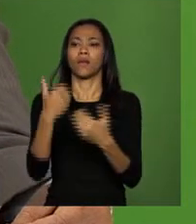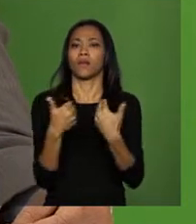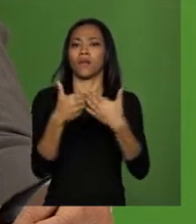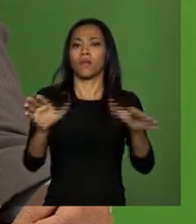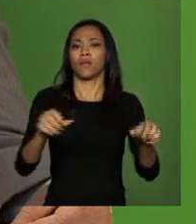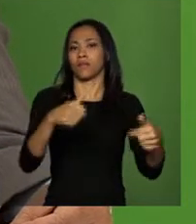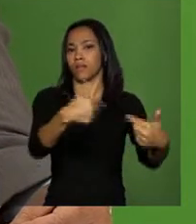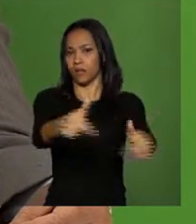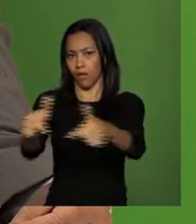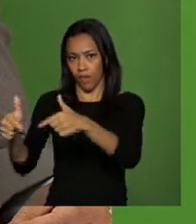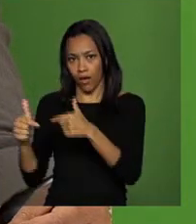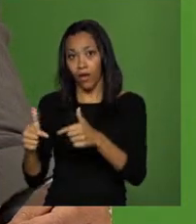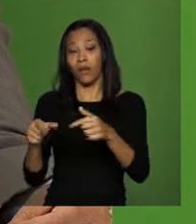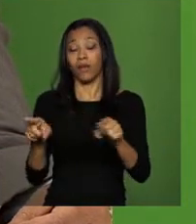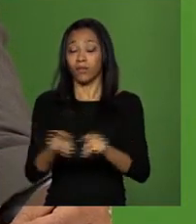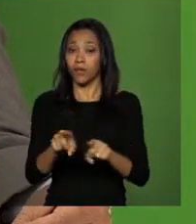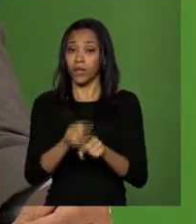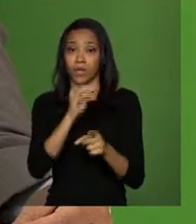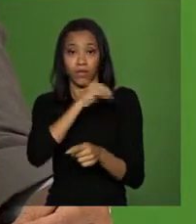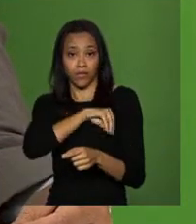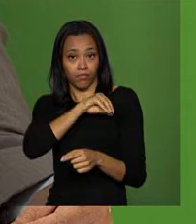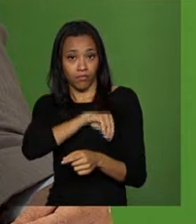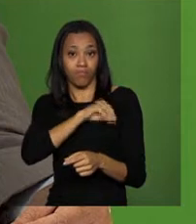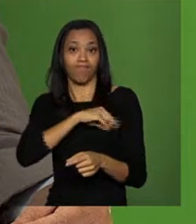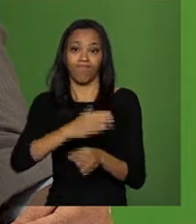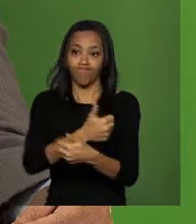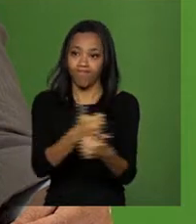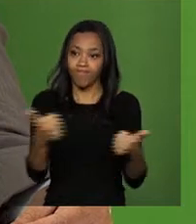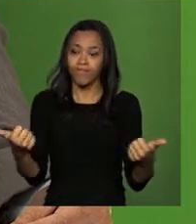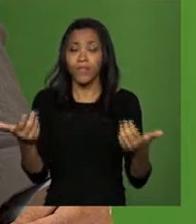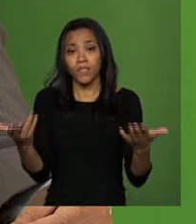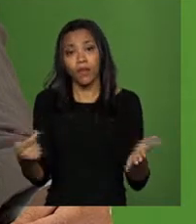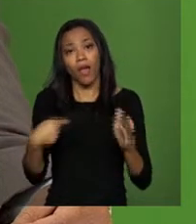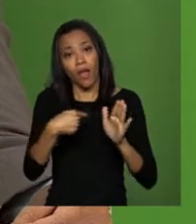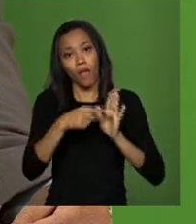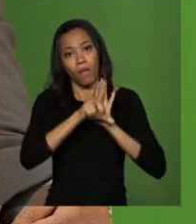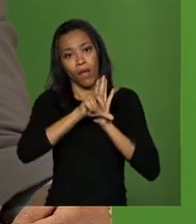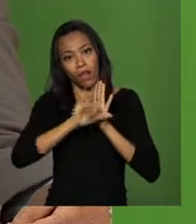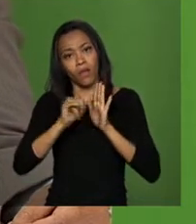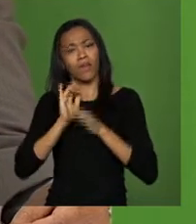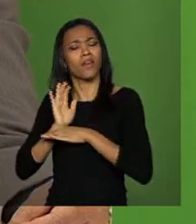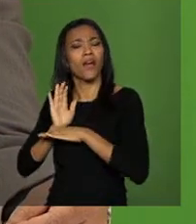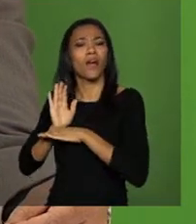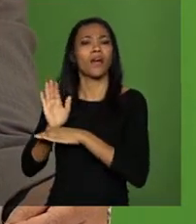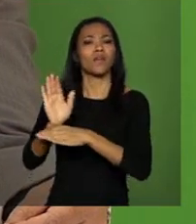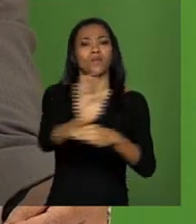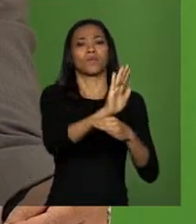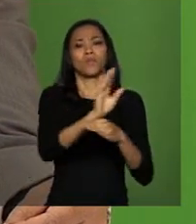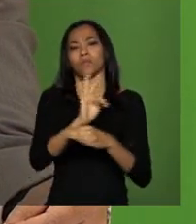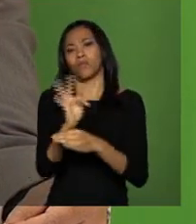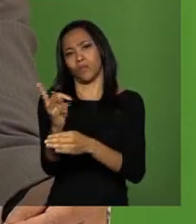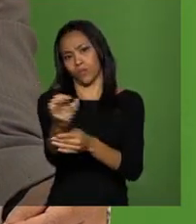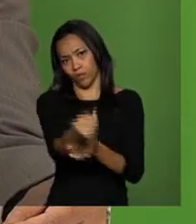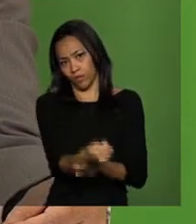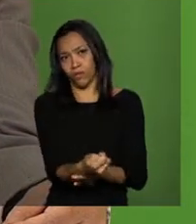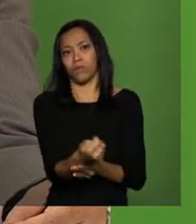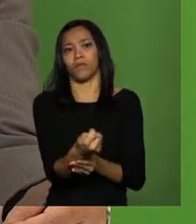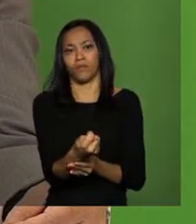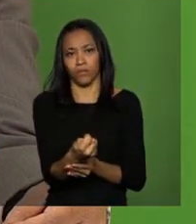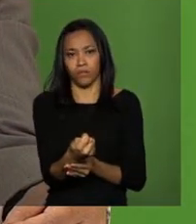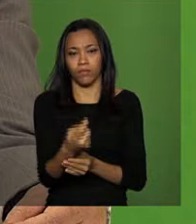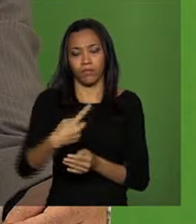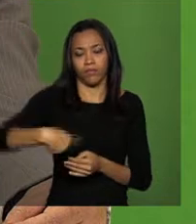geração de renda, de tributos. Então, é uma lei muito benéfica. Ela beneficia